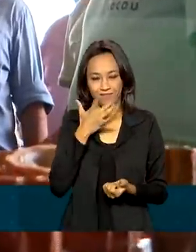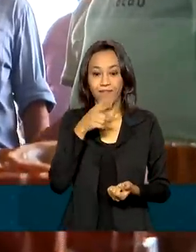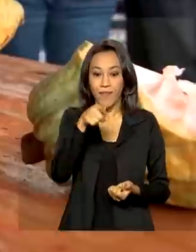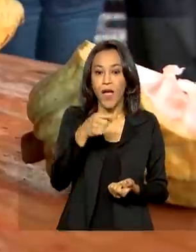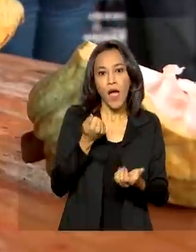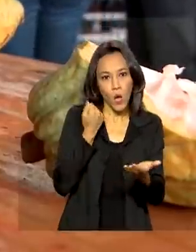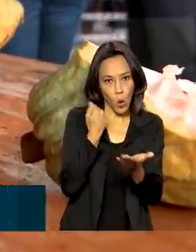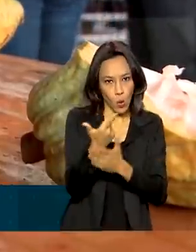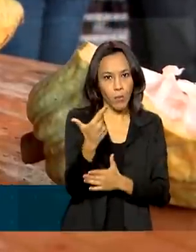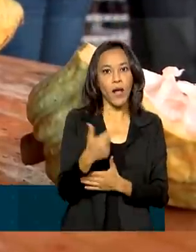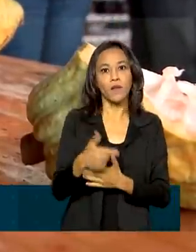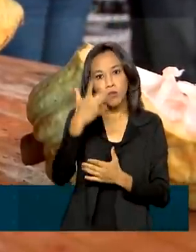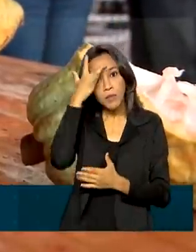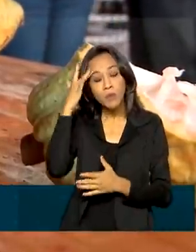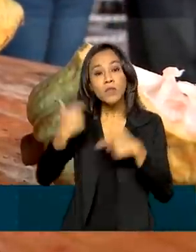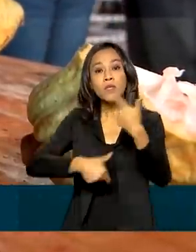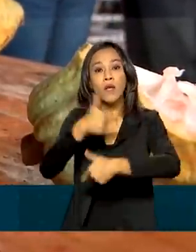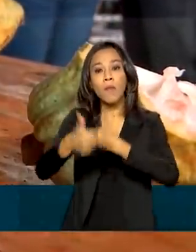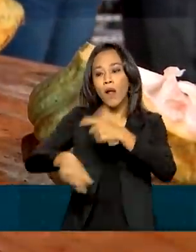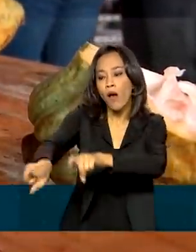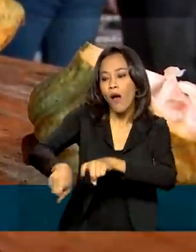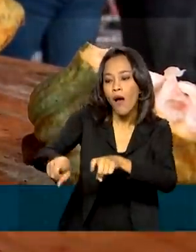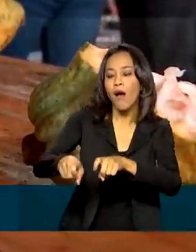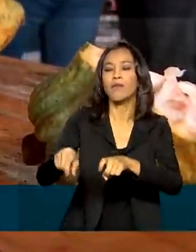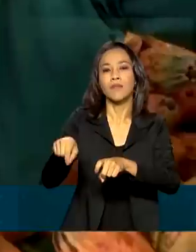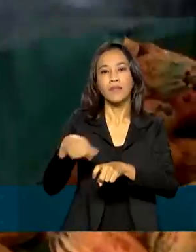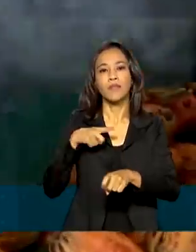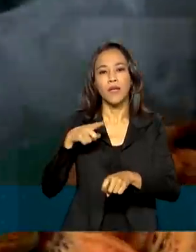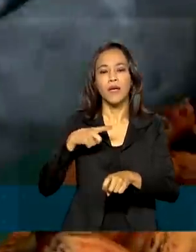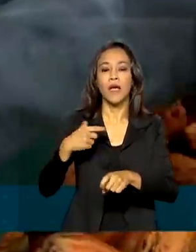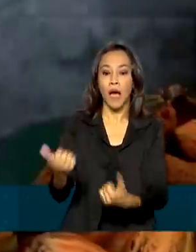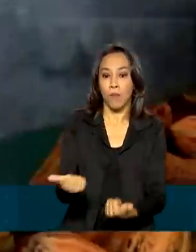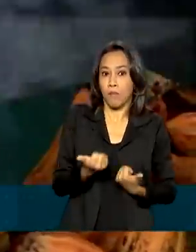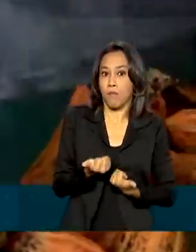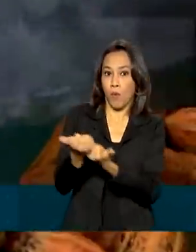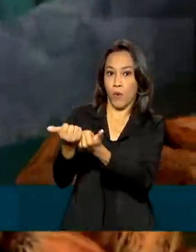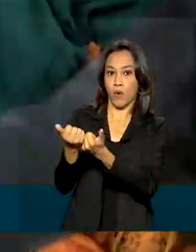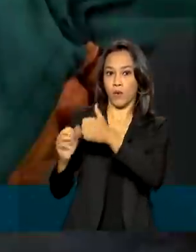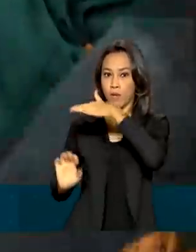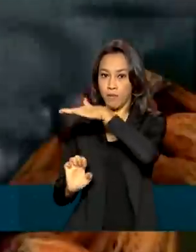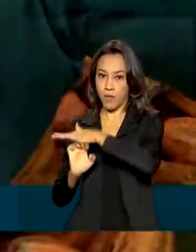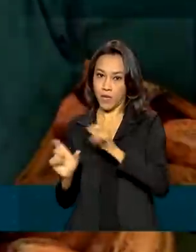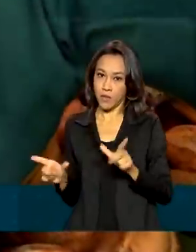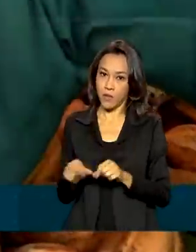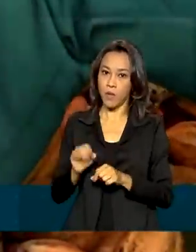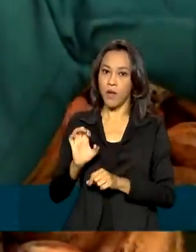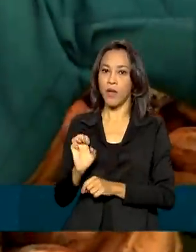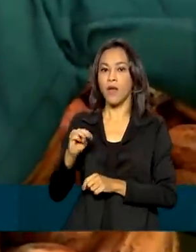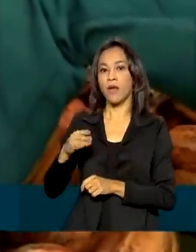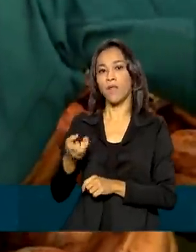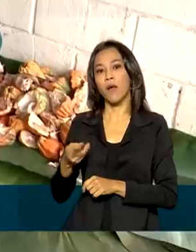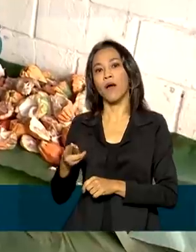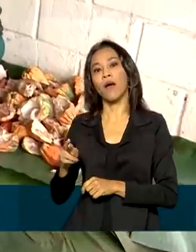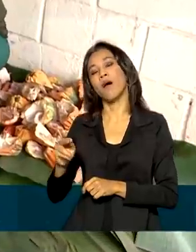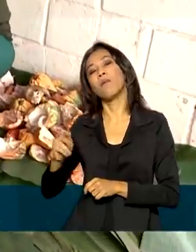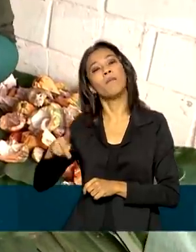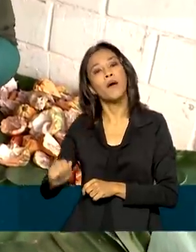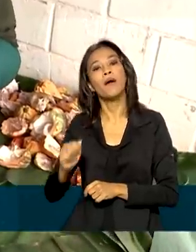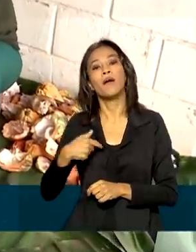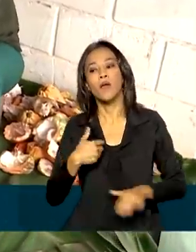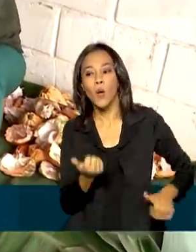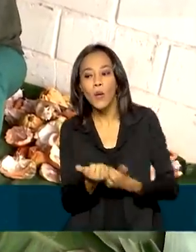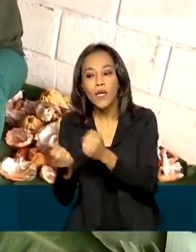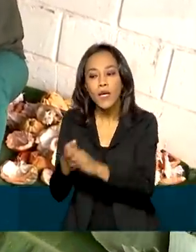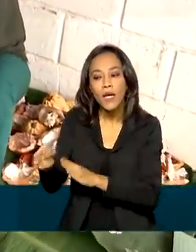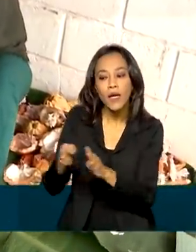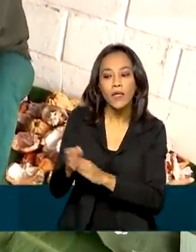é comprado de produtores locais. Eles contam com o apoio da Embrapa, que orienta para o uso de tecnologias para reduzir